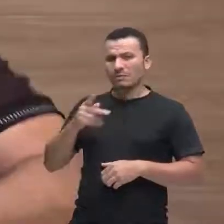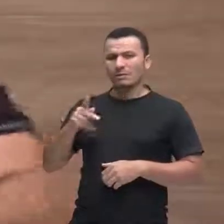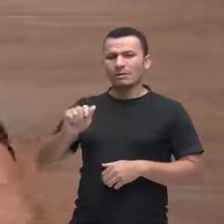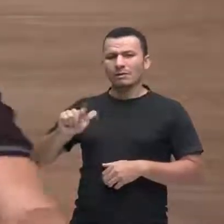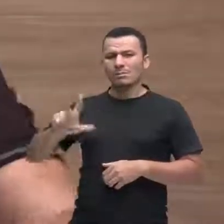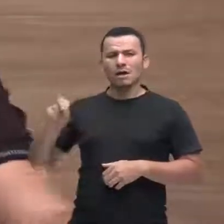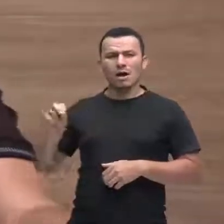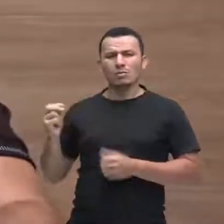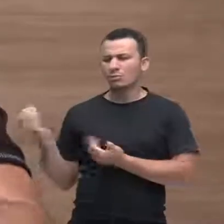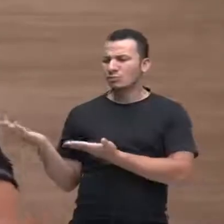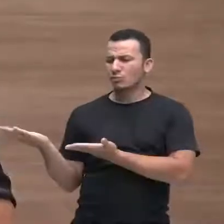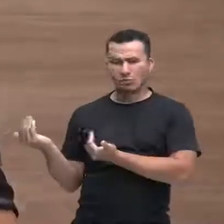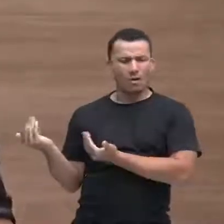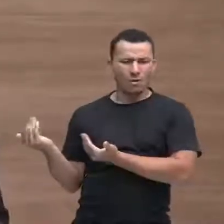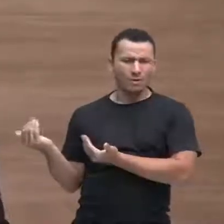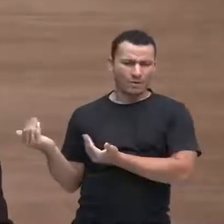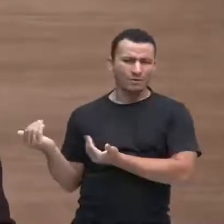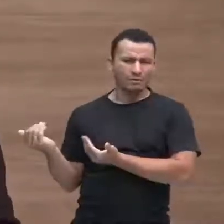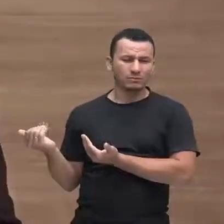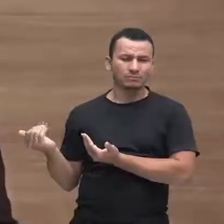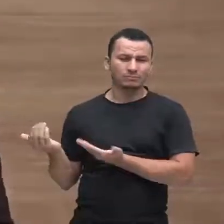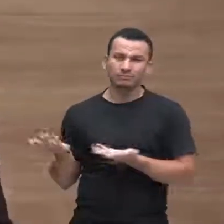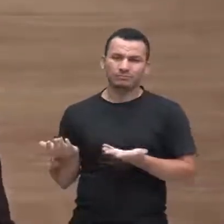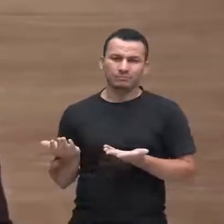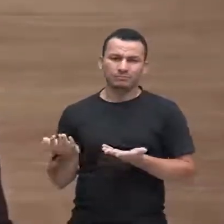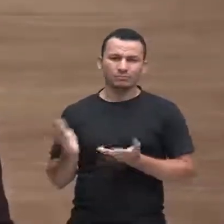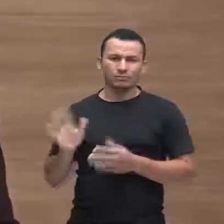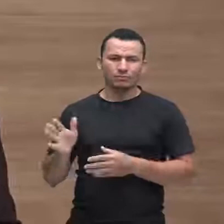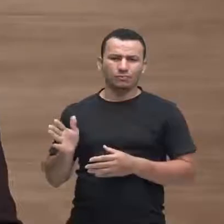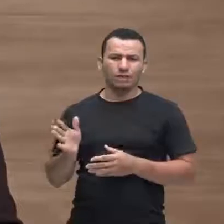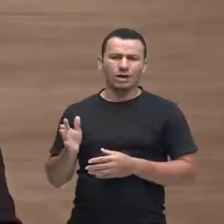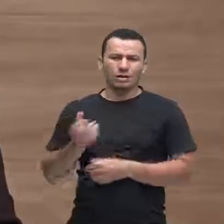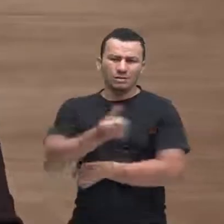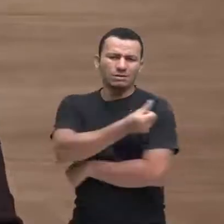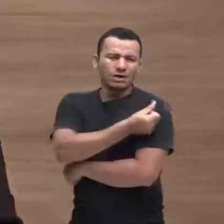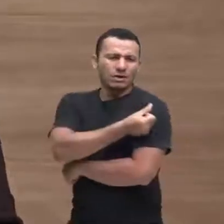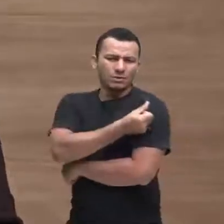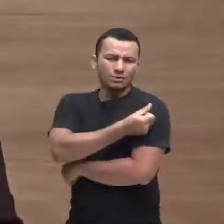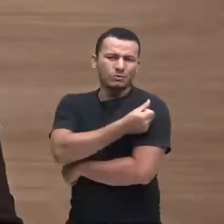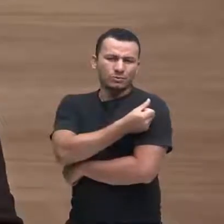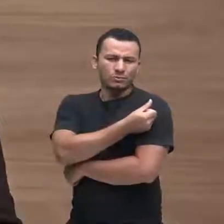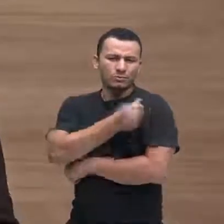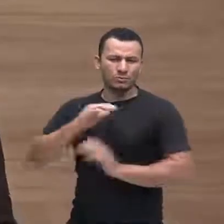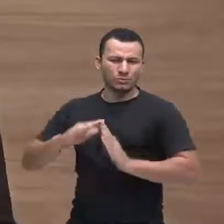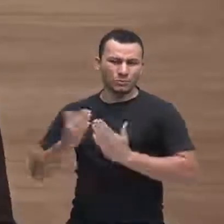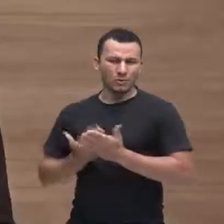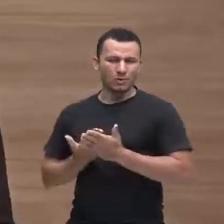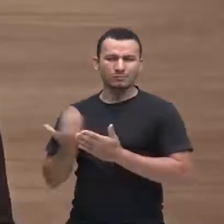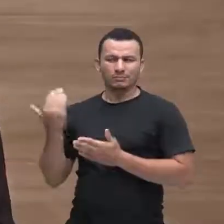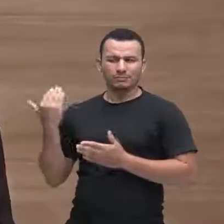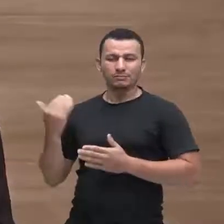um adolescente, no caso, já estavam na sexta série, a época,